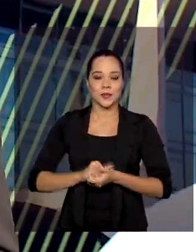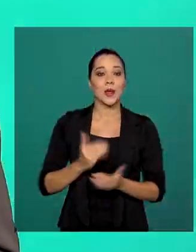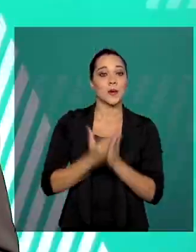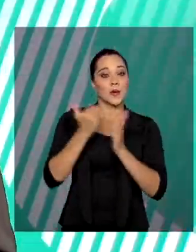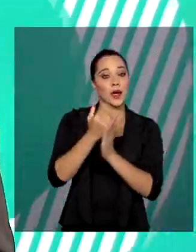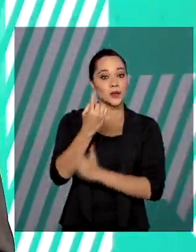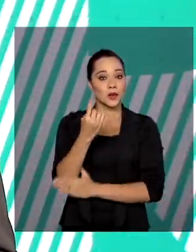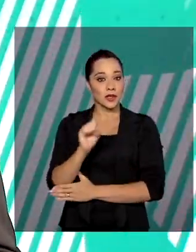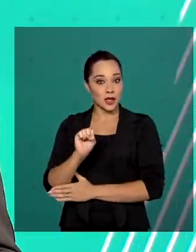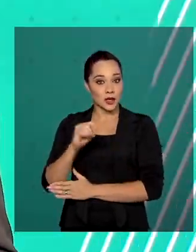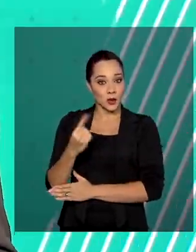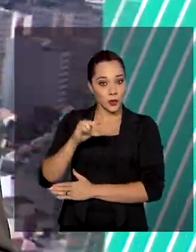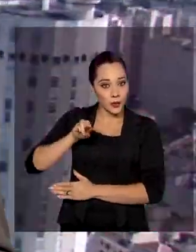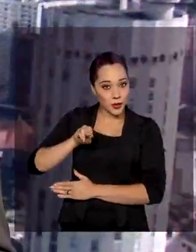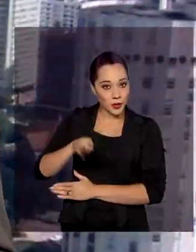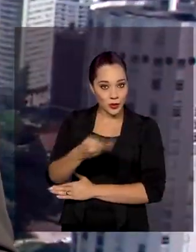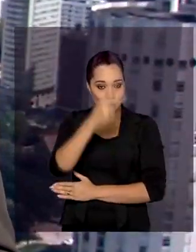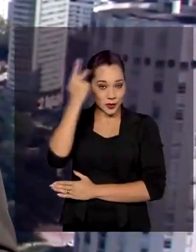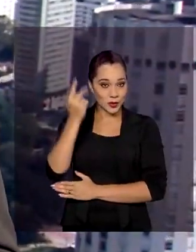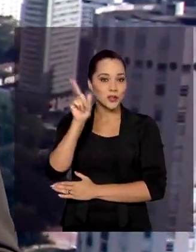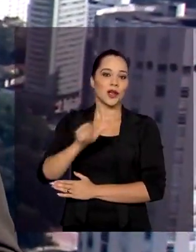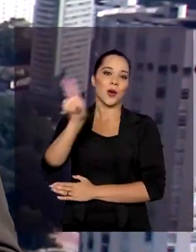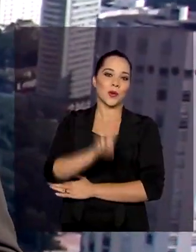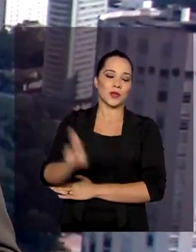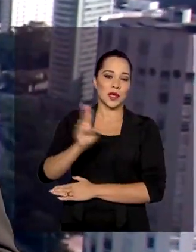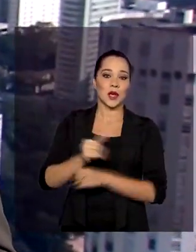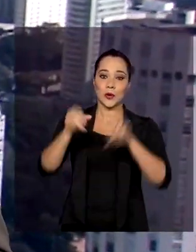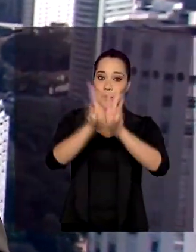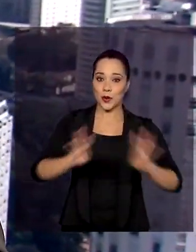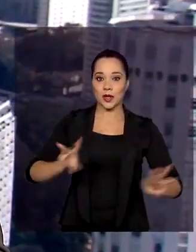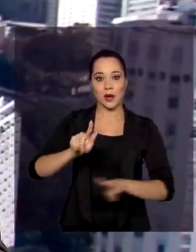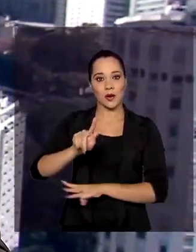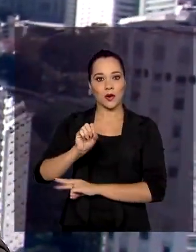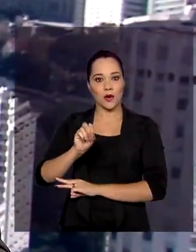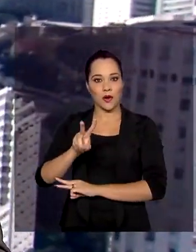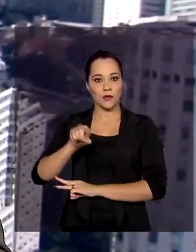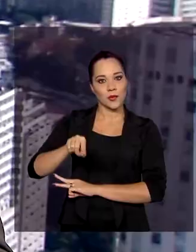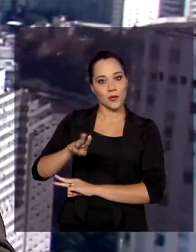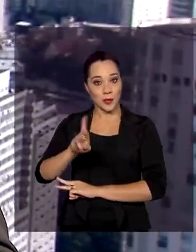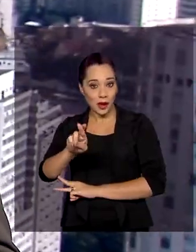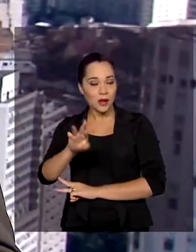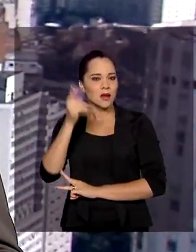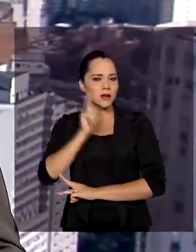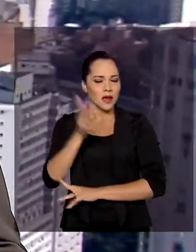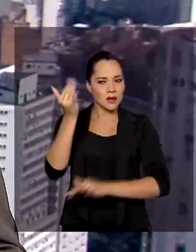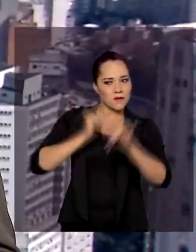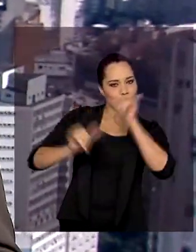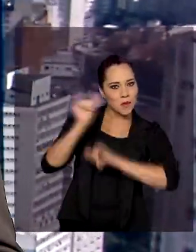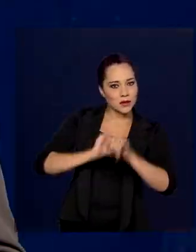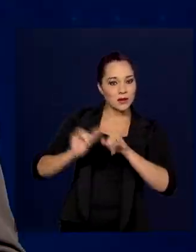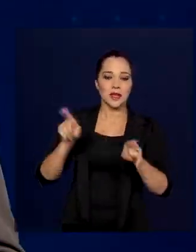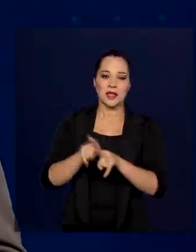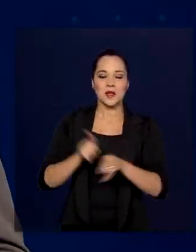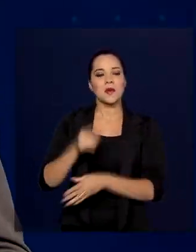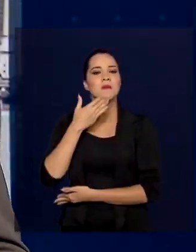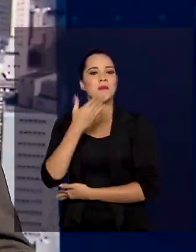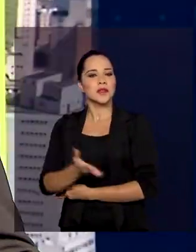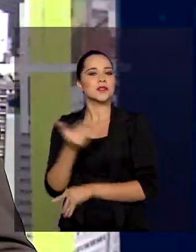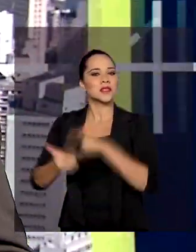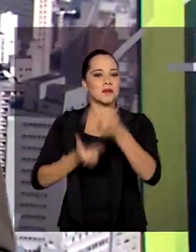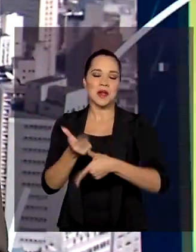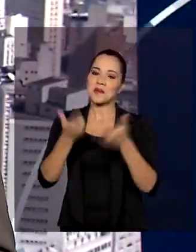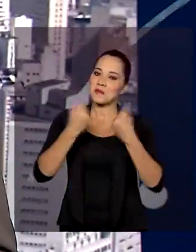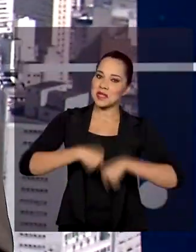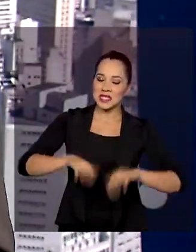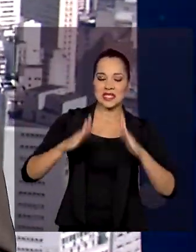milhões de pessoas já são usuárias do portal gov.br e podem obter informações e solicitar serviços sem